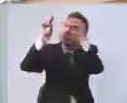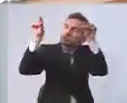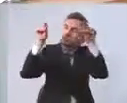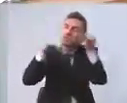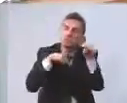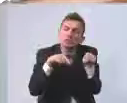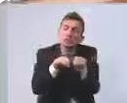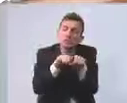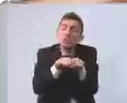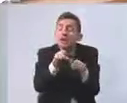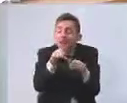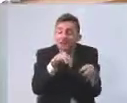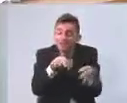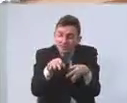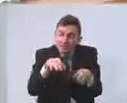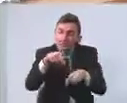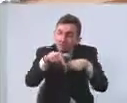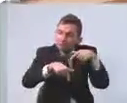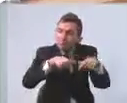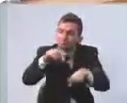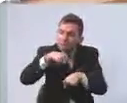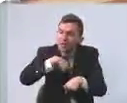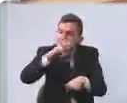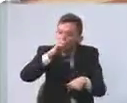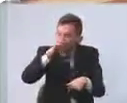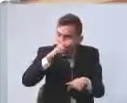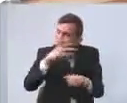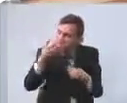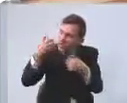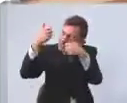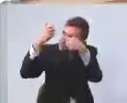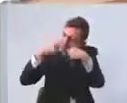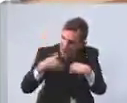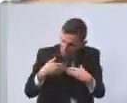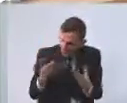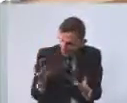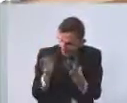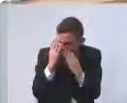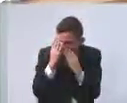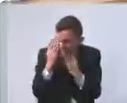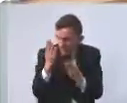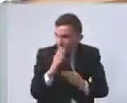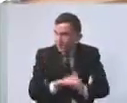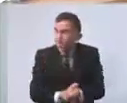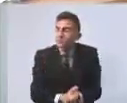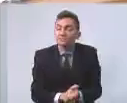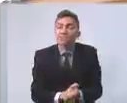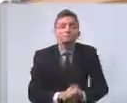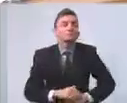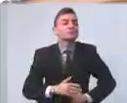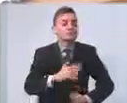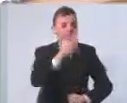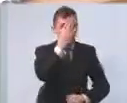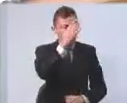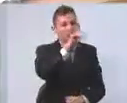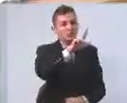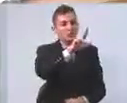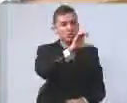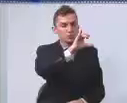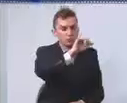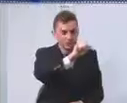serviços mais complexos e eu gostaria que o senhor falasse um pouco sobre isso. Obrigado. Obrigado, senhora Lúcia.